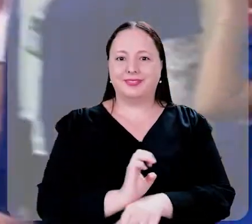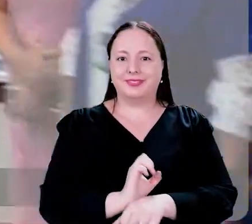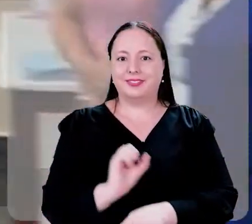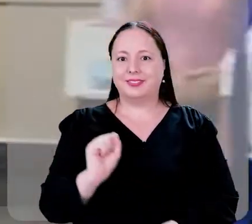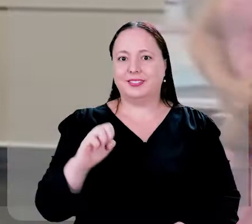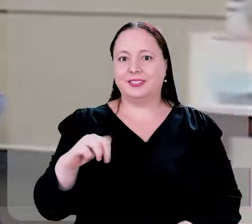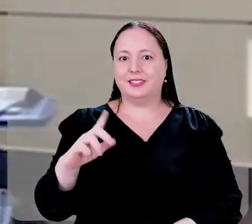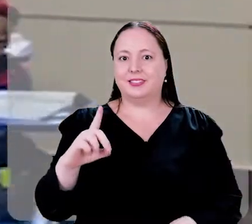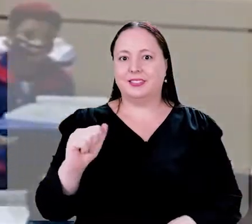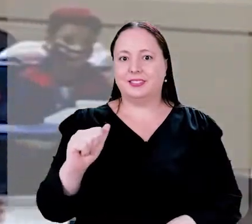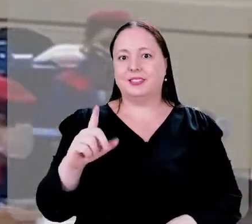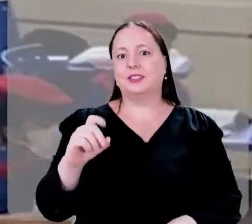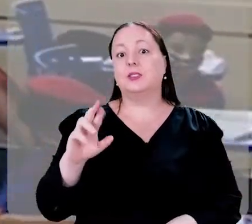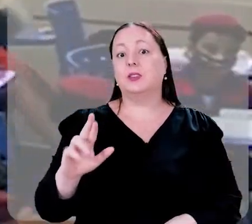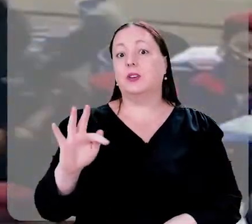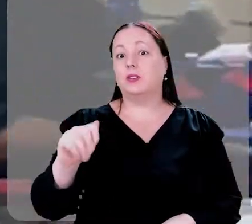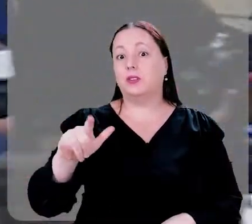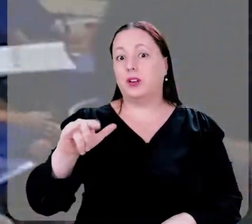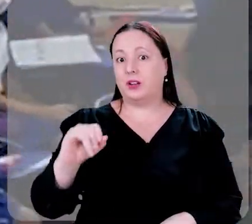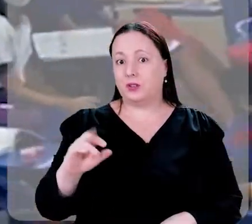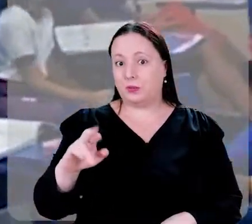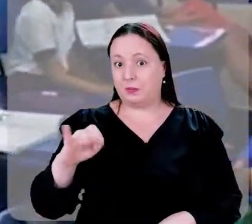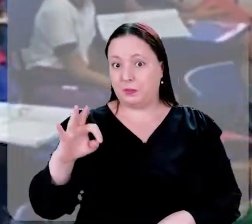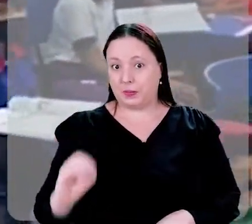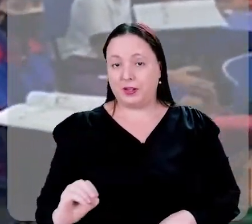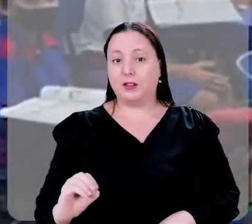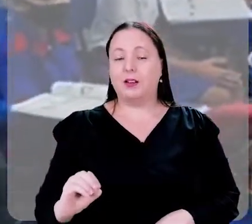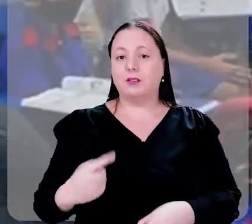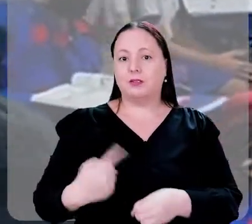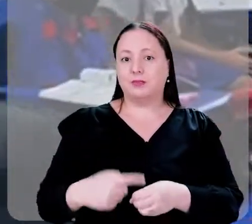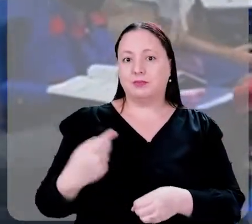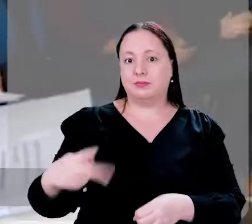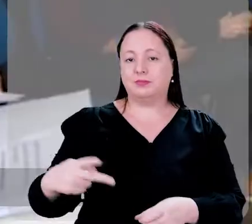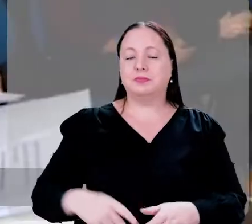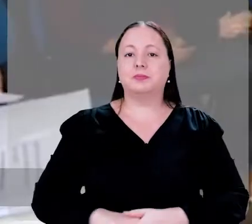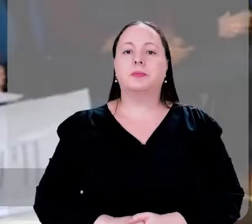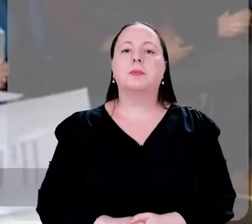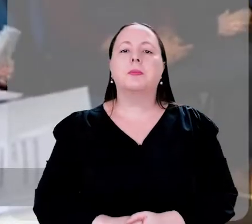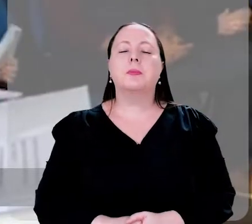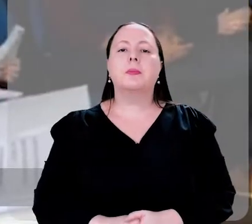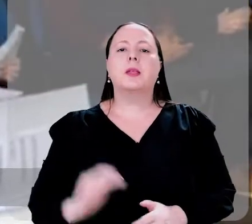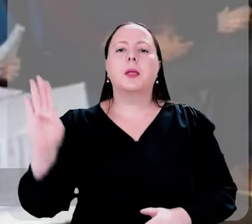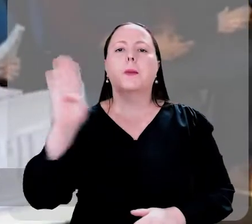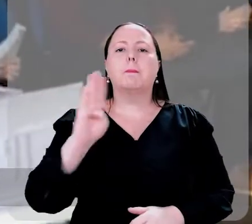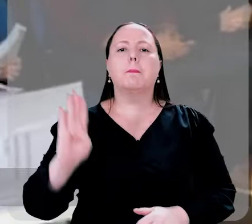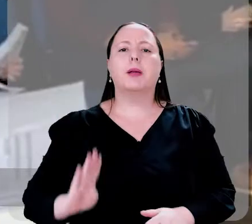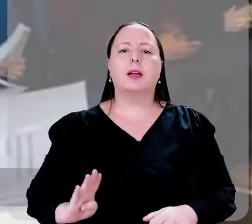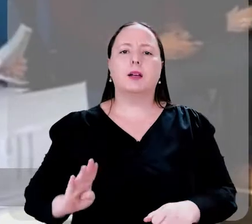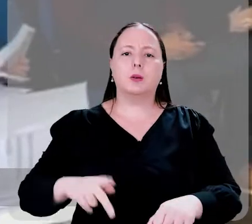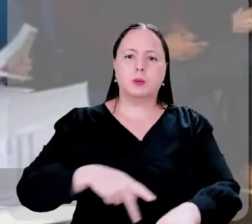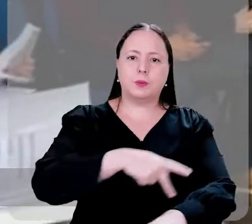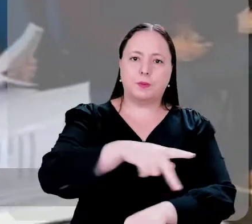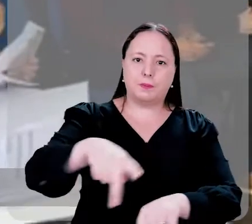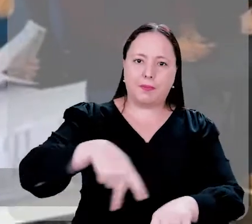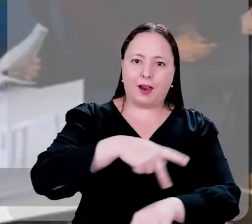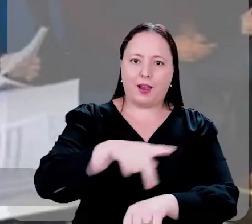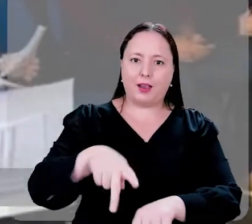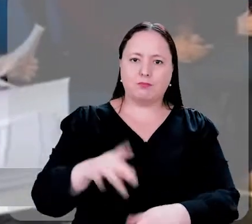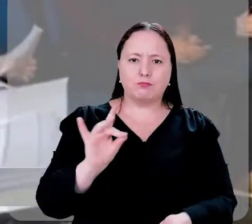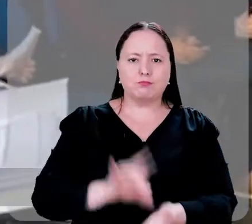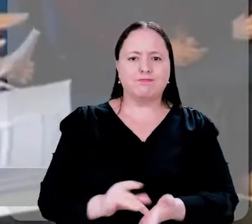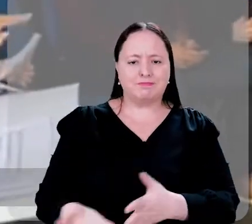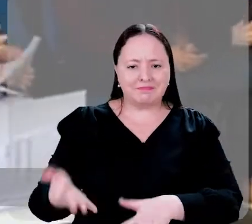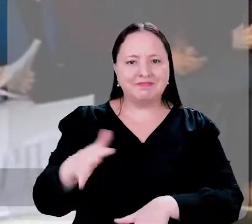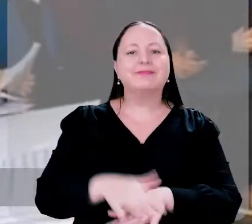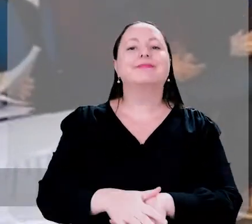Estadual Senador Flávio da Costa Brito, no bairro Rio Xingu. O Brasil é um país da inclusão,